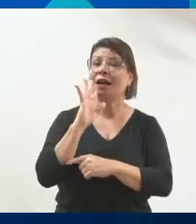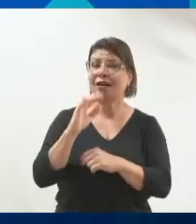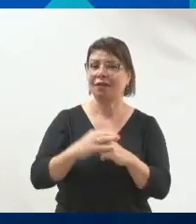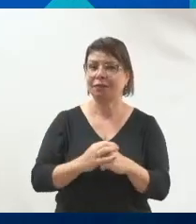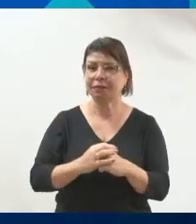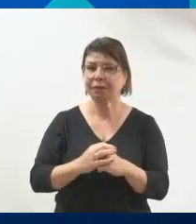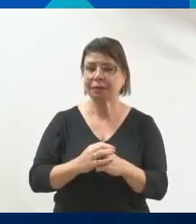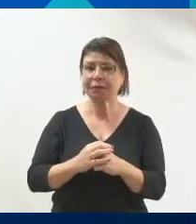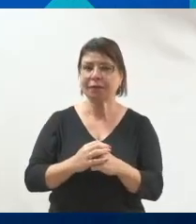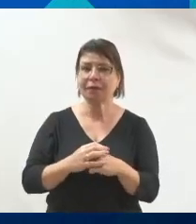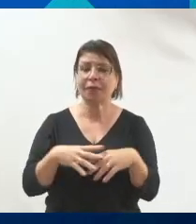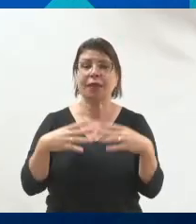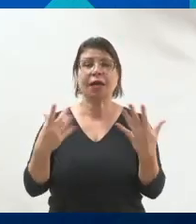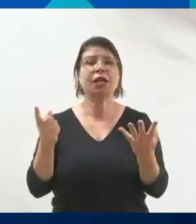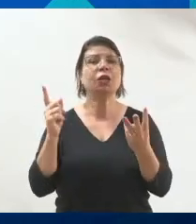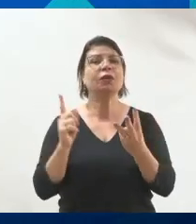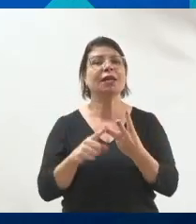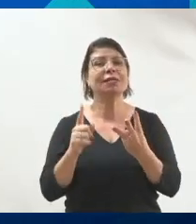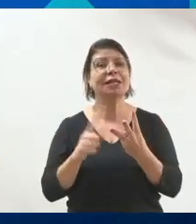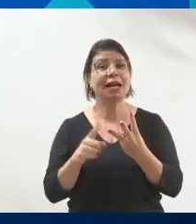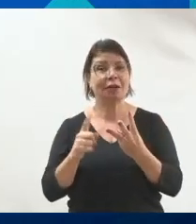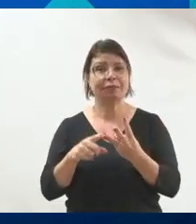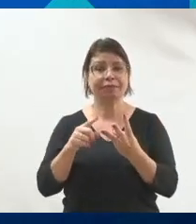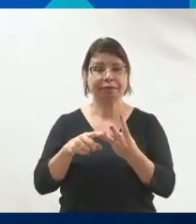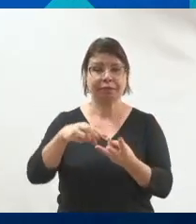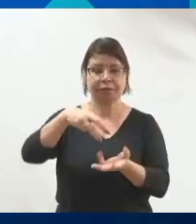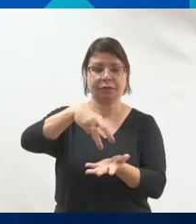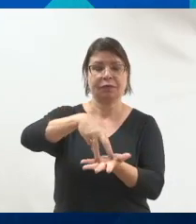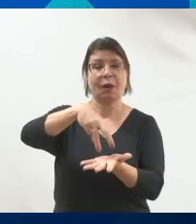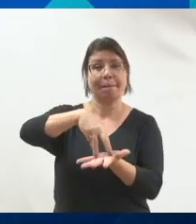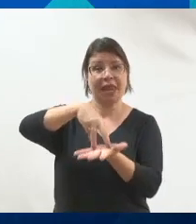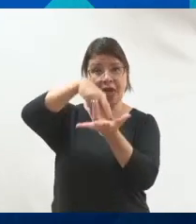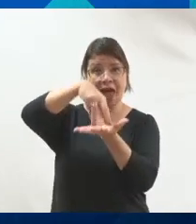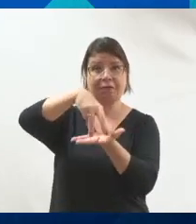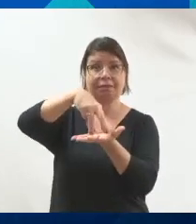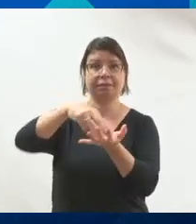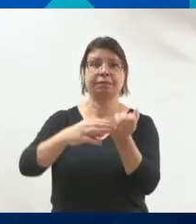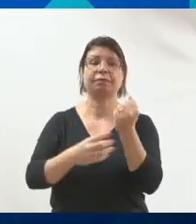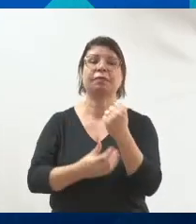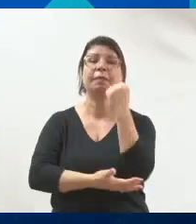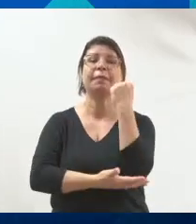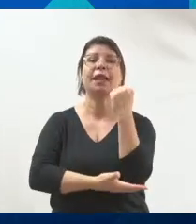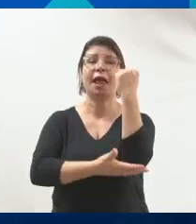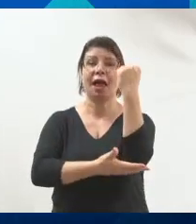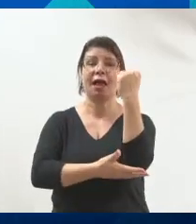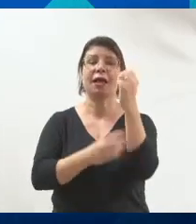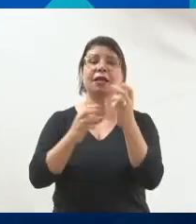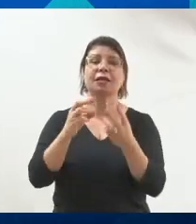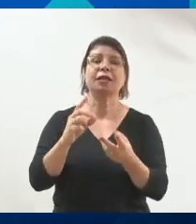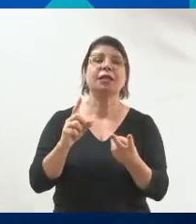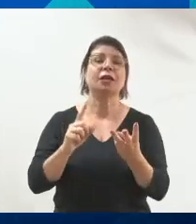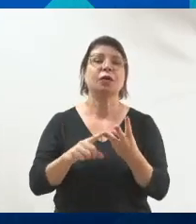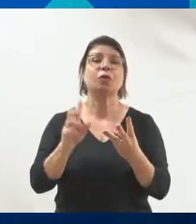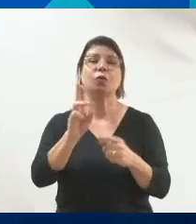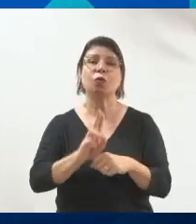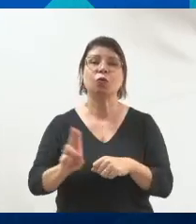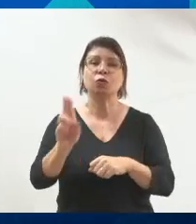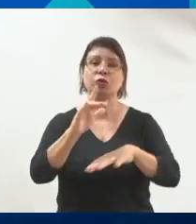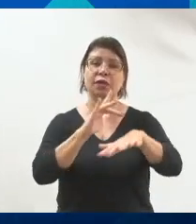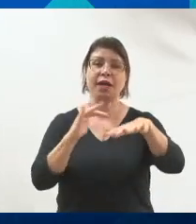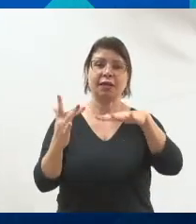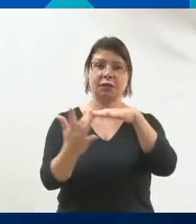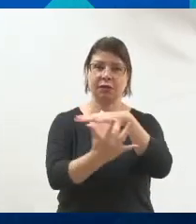E aí, um terceiro pilar importantíssimo sobre o uso das redes sociais. A gente não